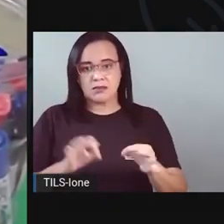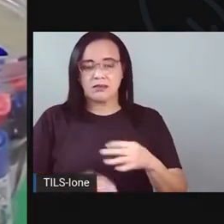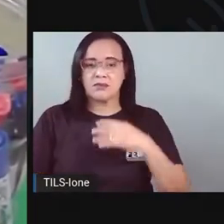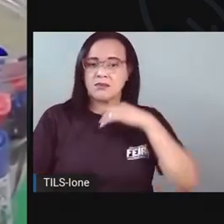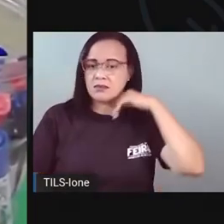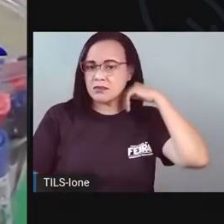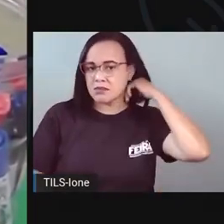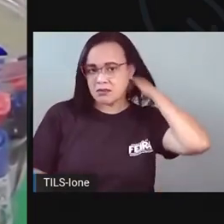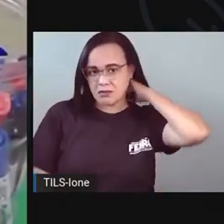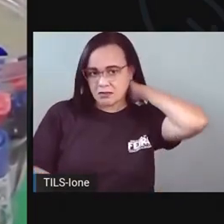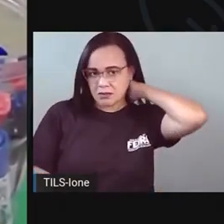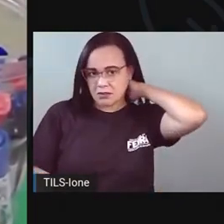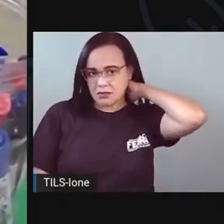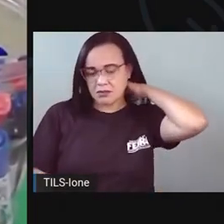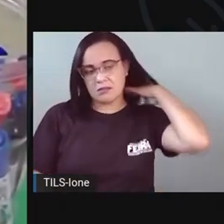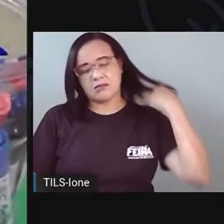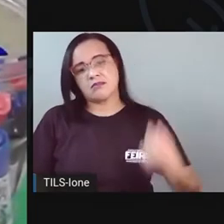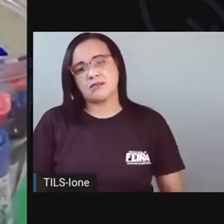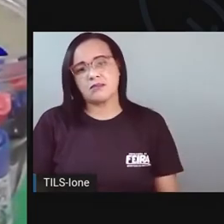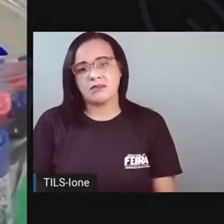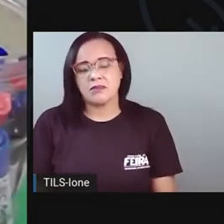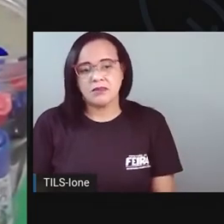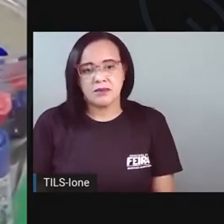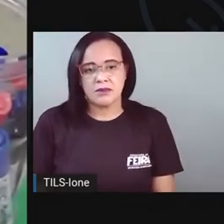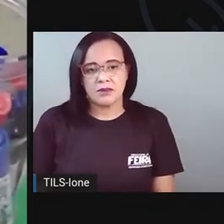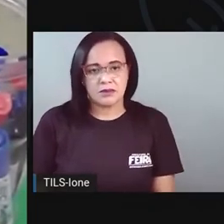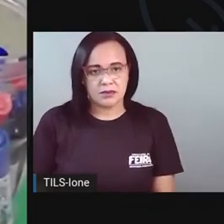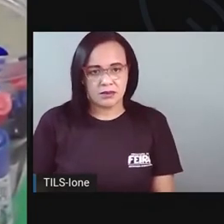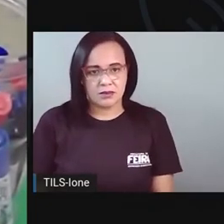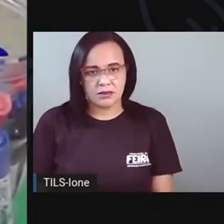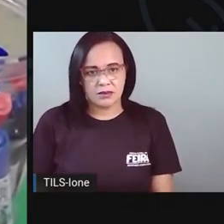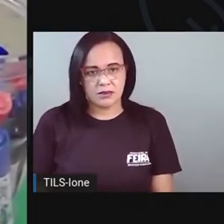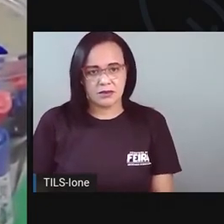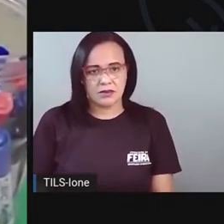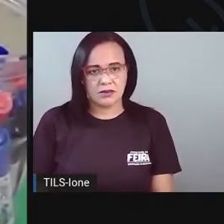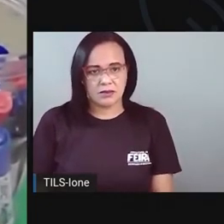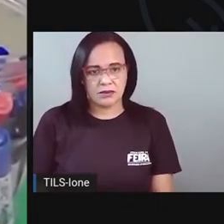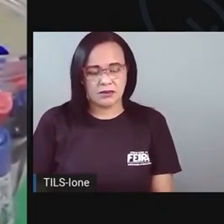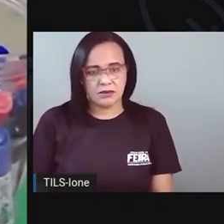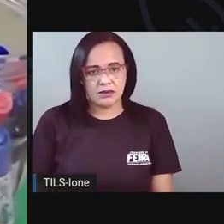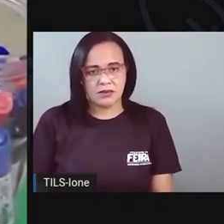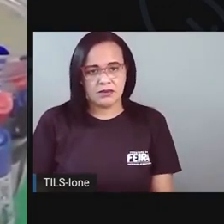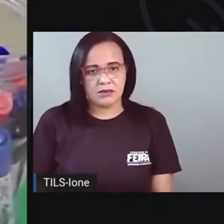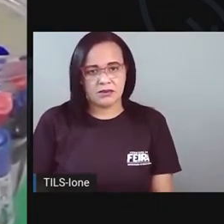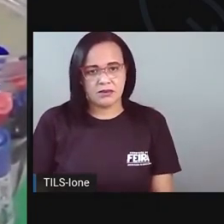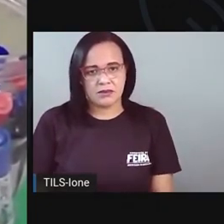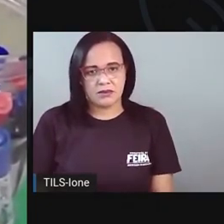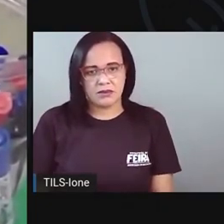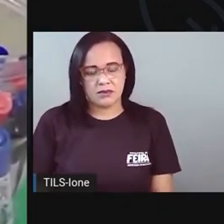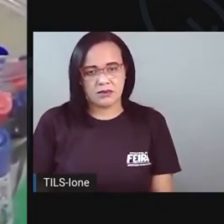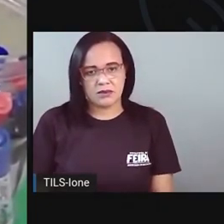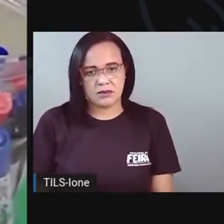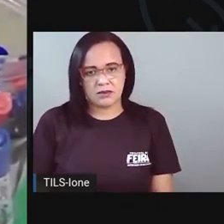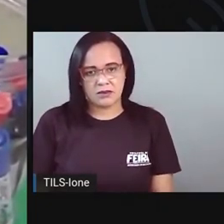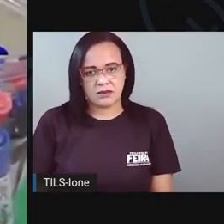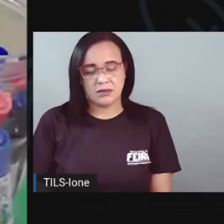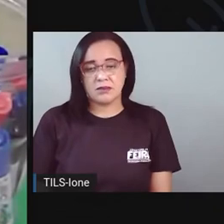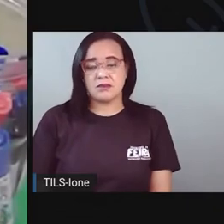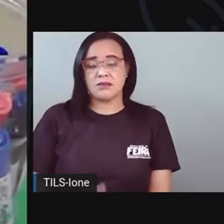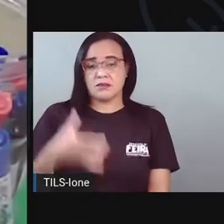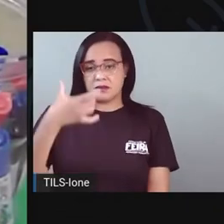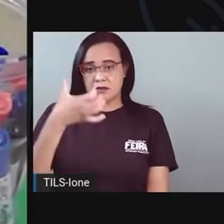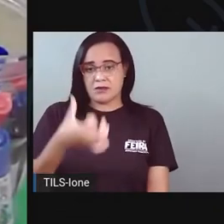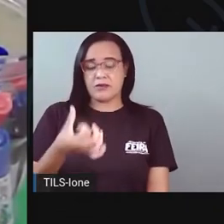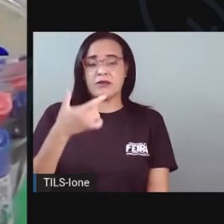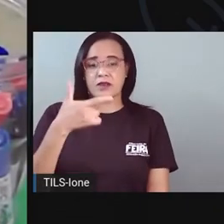A pró botou um durequezinho aqui, ó. O ela vai fazer, ó. Em cima aqui, Pronto. Vinte e seis. é quem? Vinte